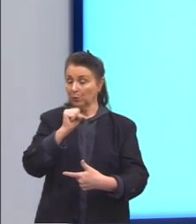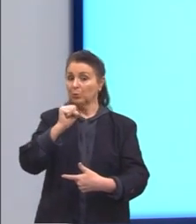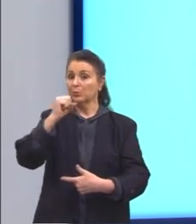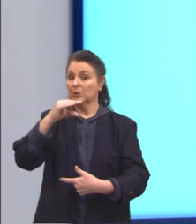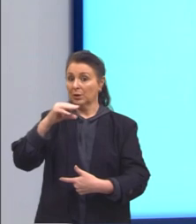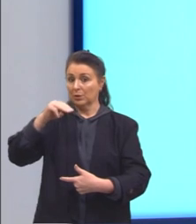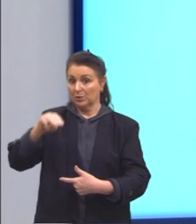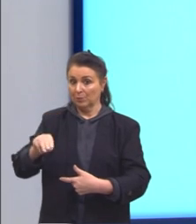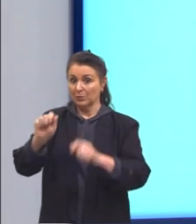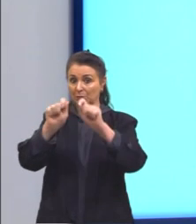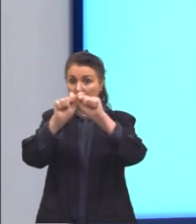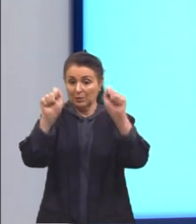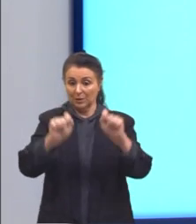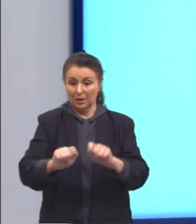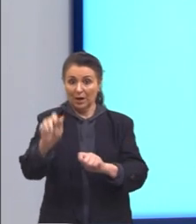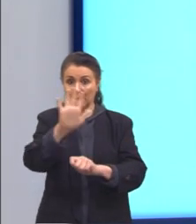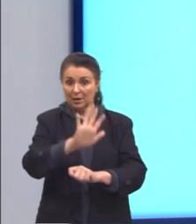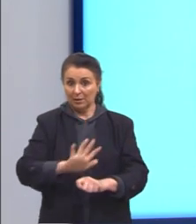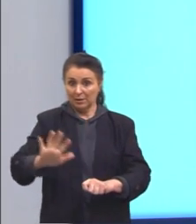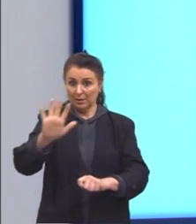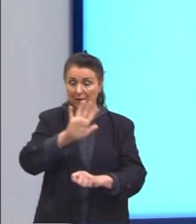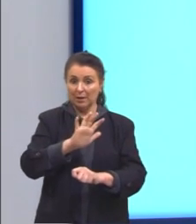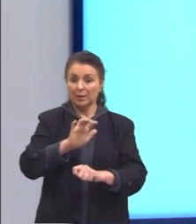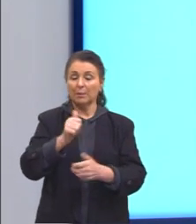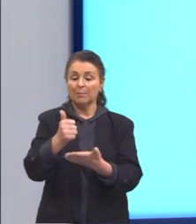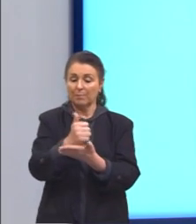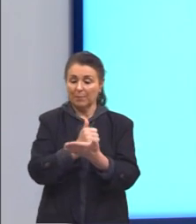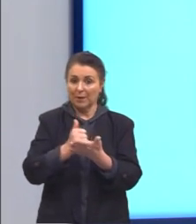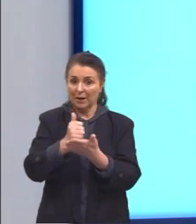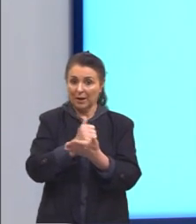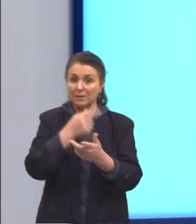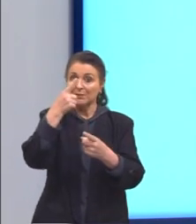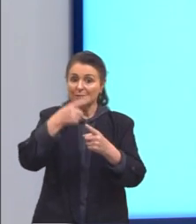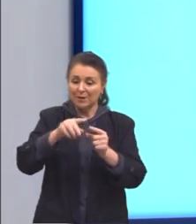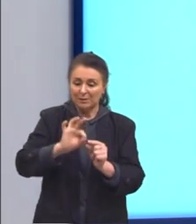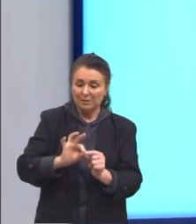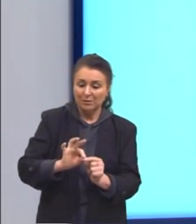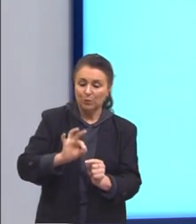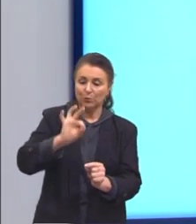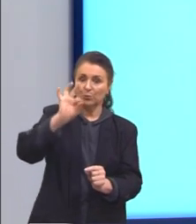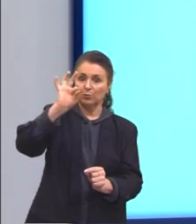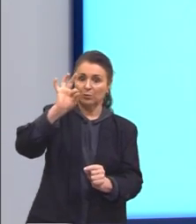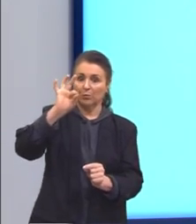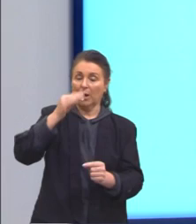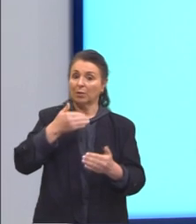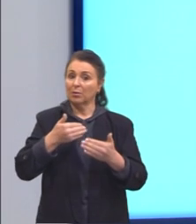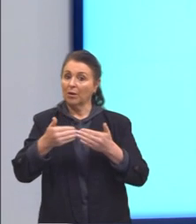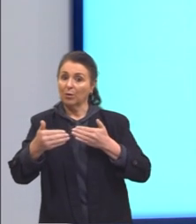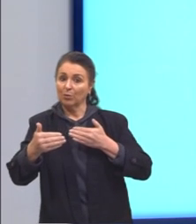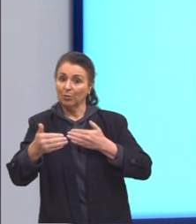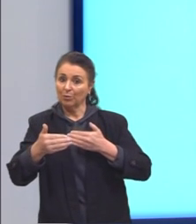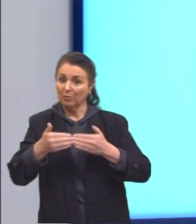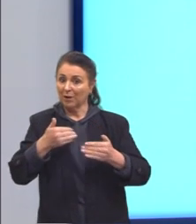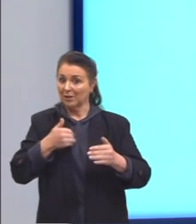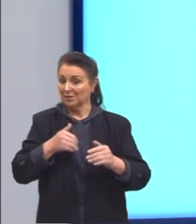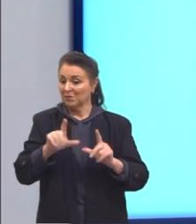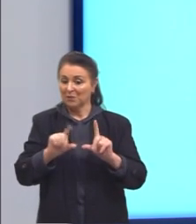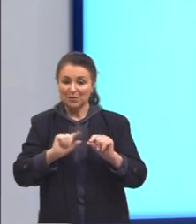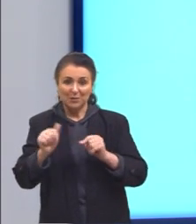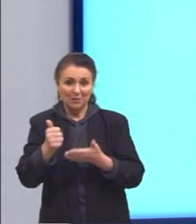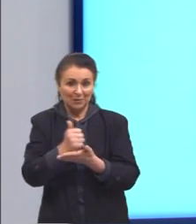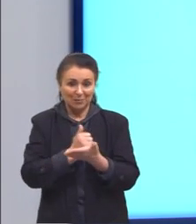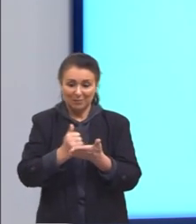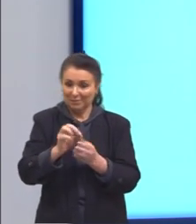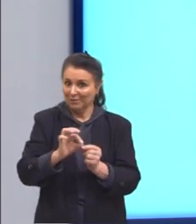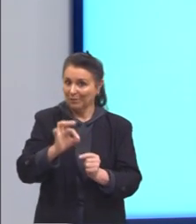área, para calcular, de um retângulo que é base vezes altura. Aqui, tanto faz, tá, qual a gente escolher para a base ou para